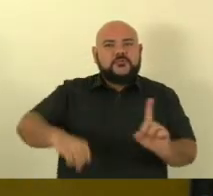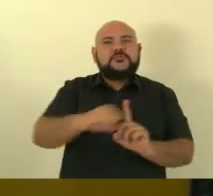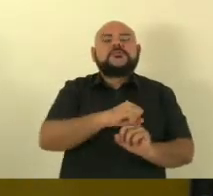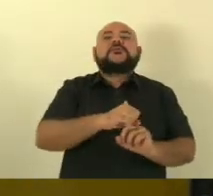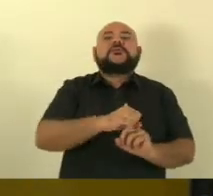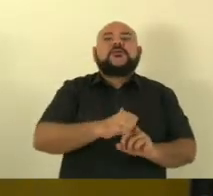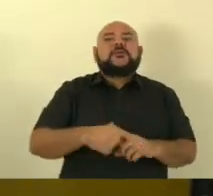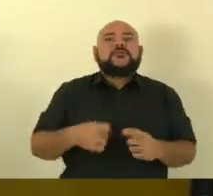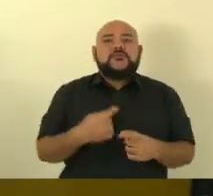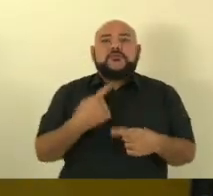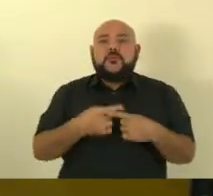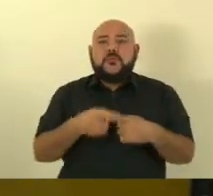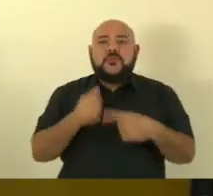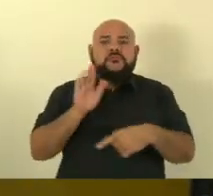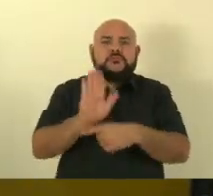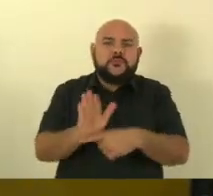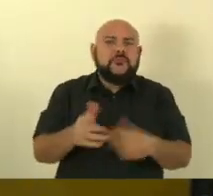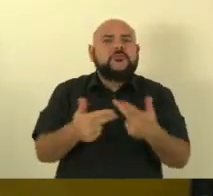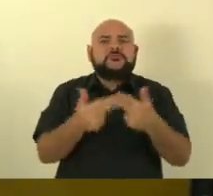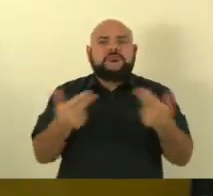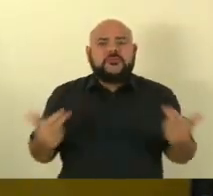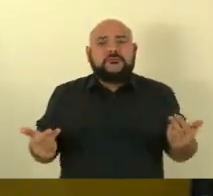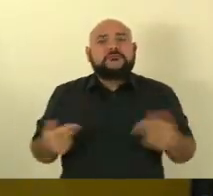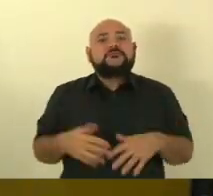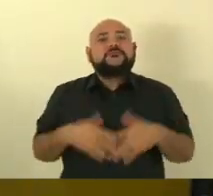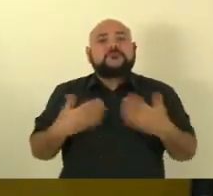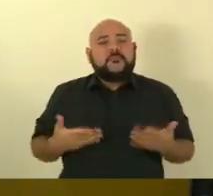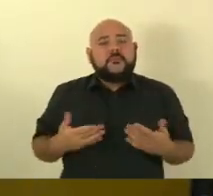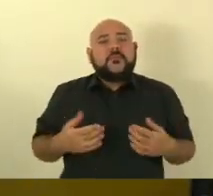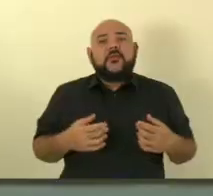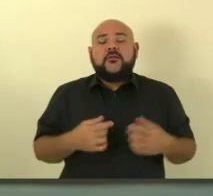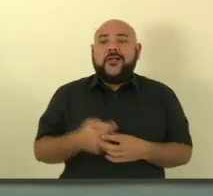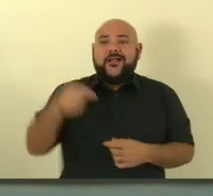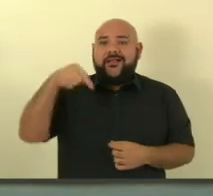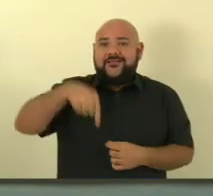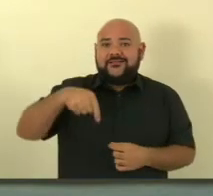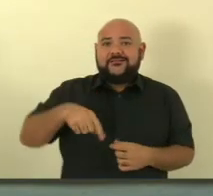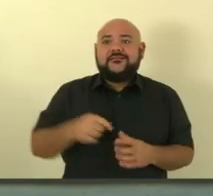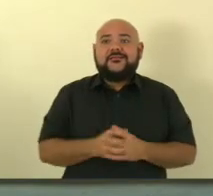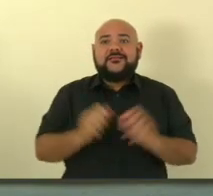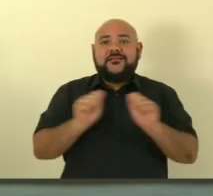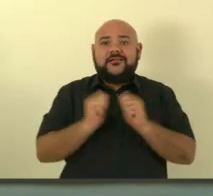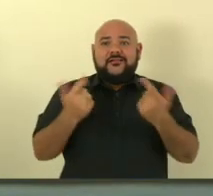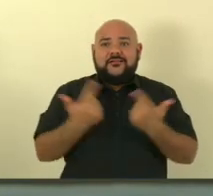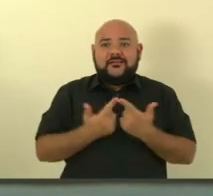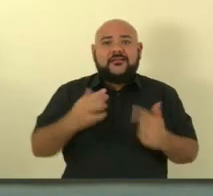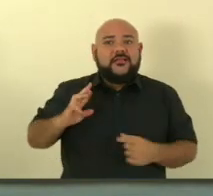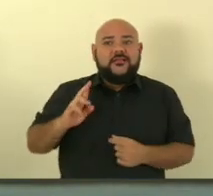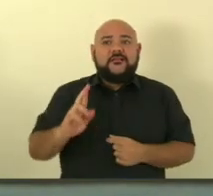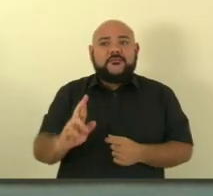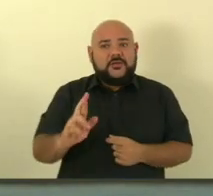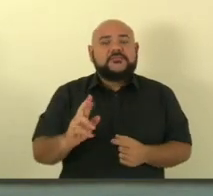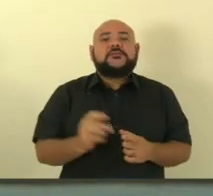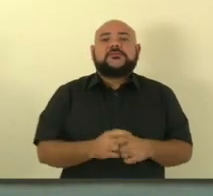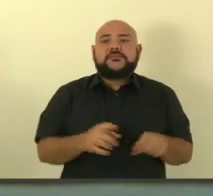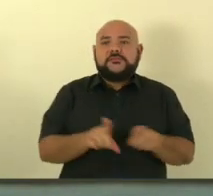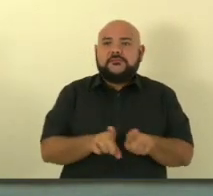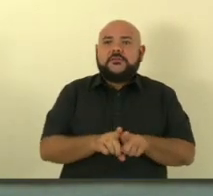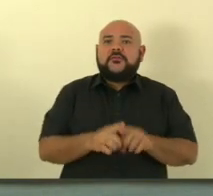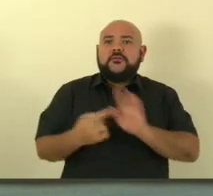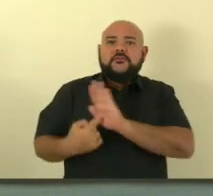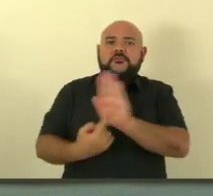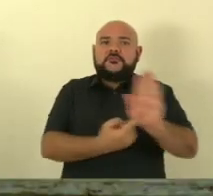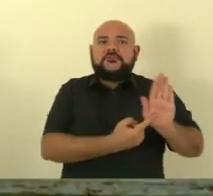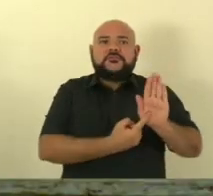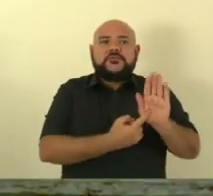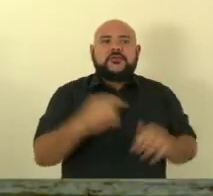Vandinho, é um ato muito bacana, é o poder legislativo que representa o Espírito Santo, mostrando a importância dessa